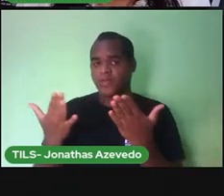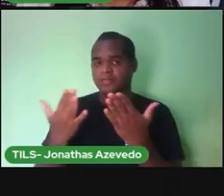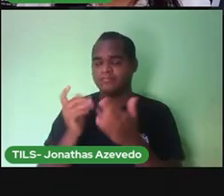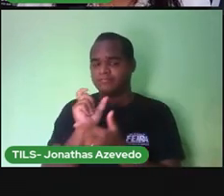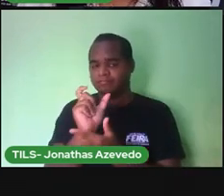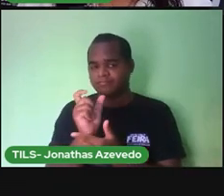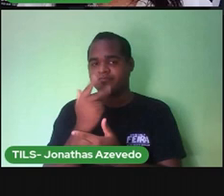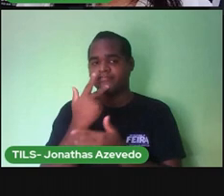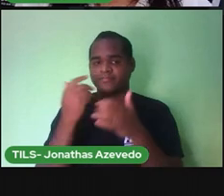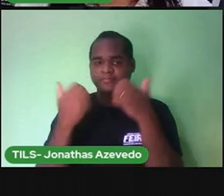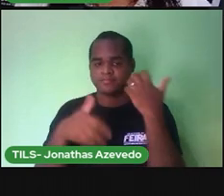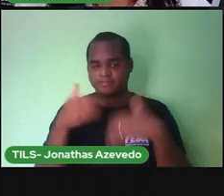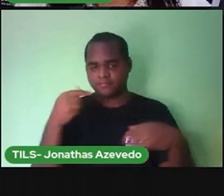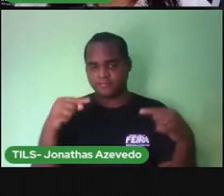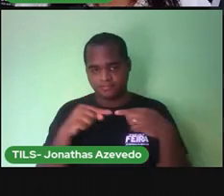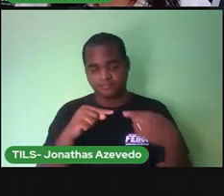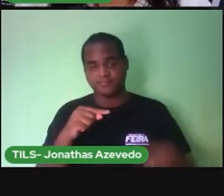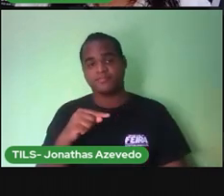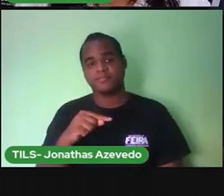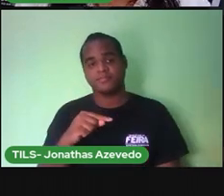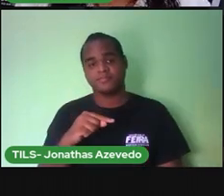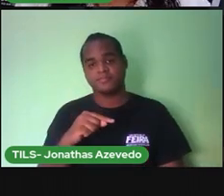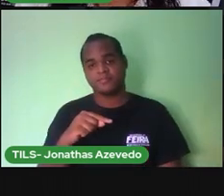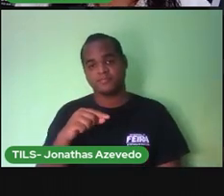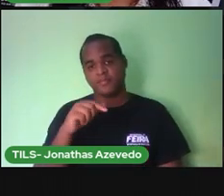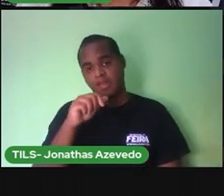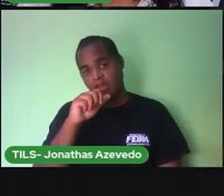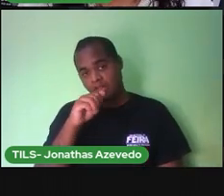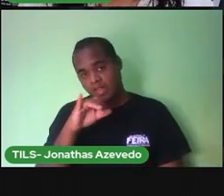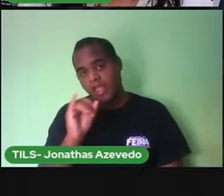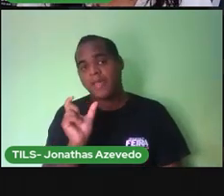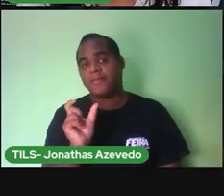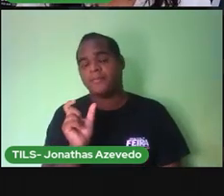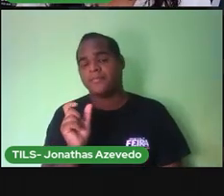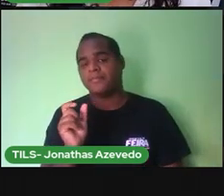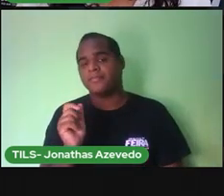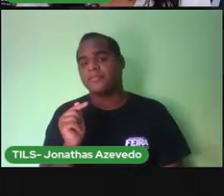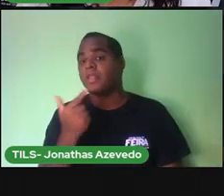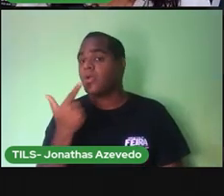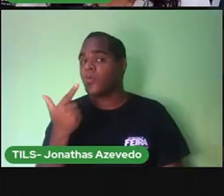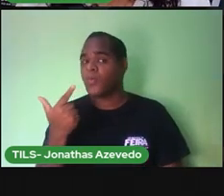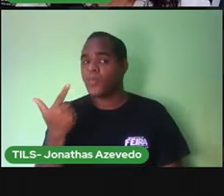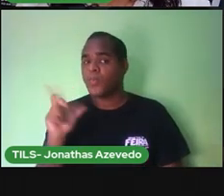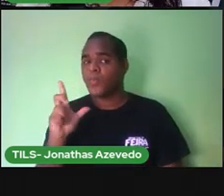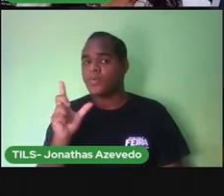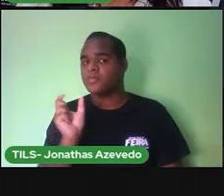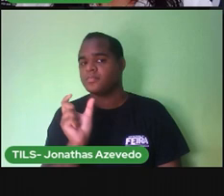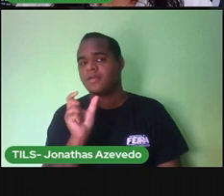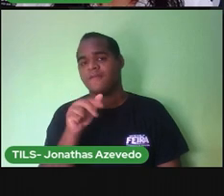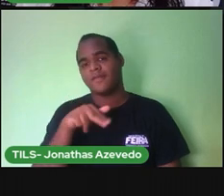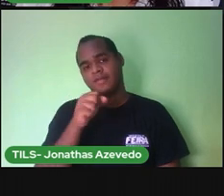pequenininhas. A palavra CAI e a palavra NÃO.